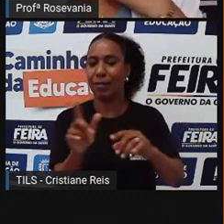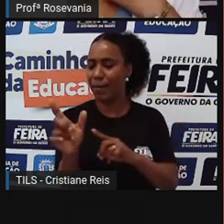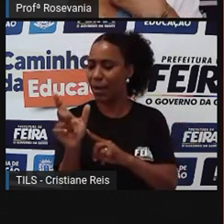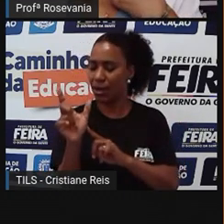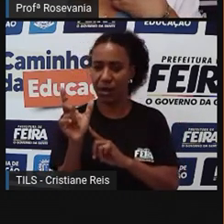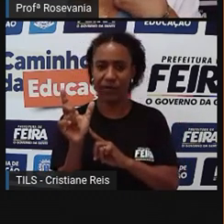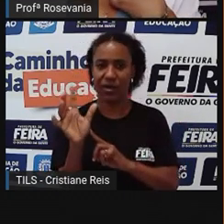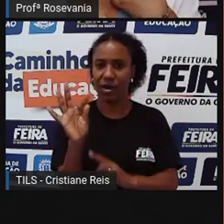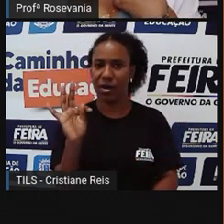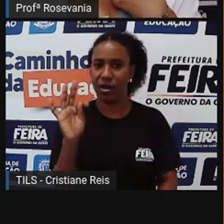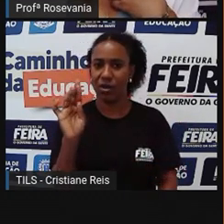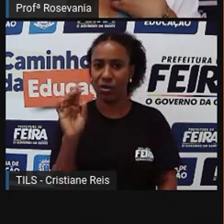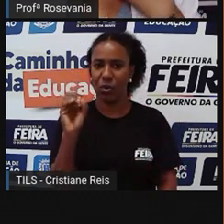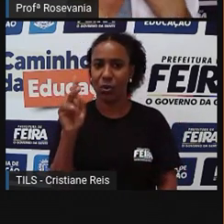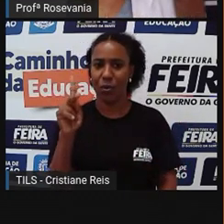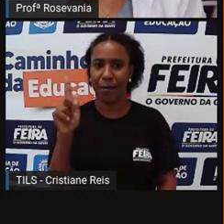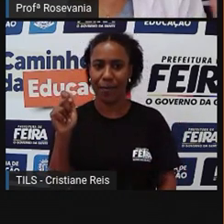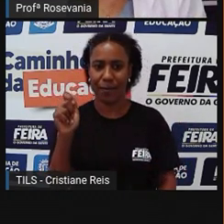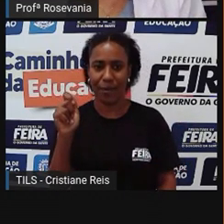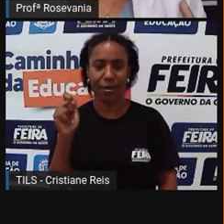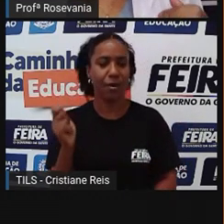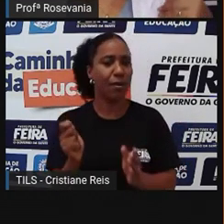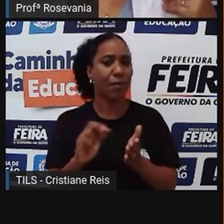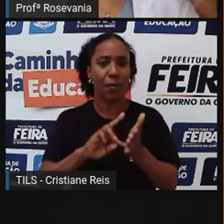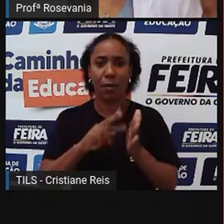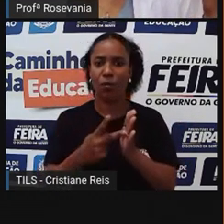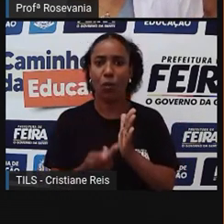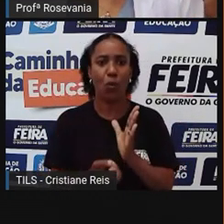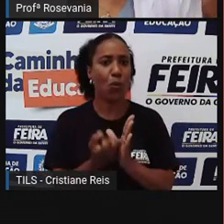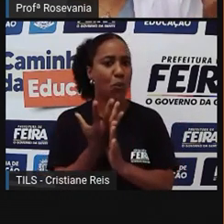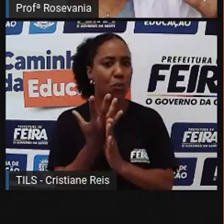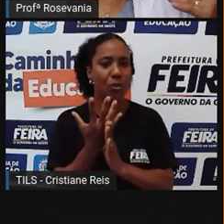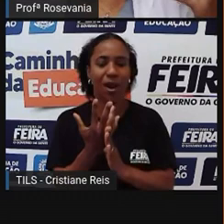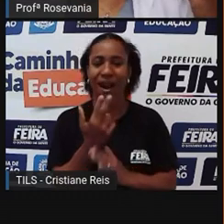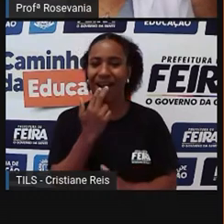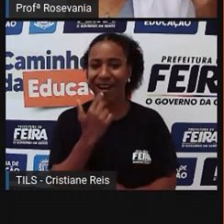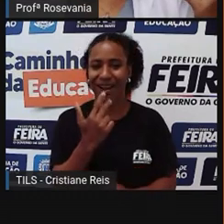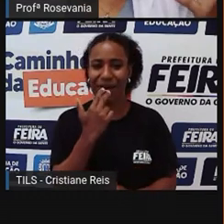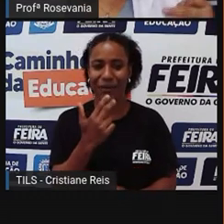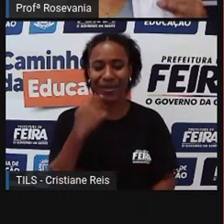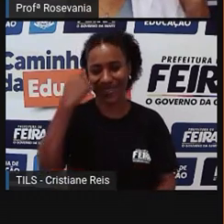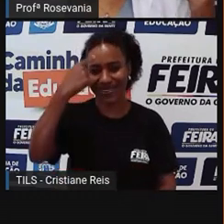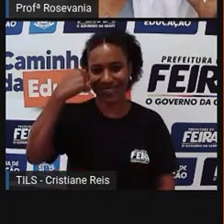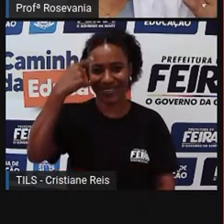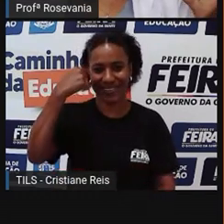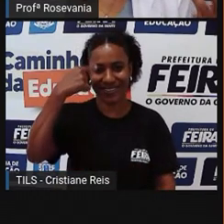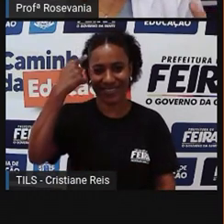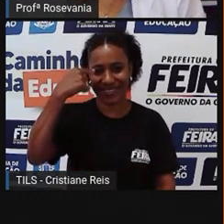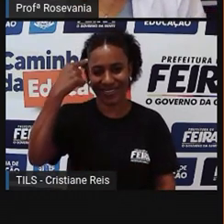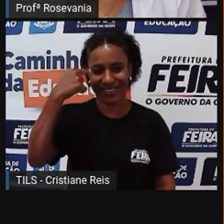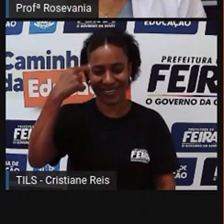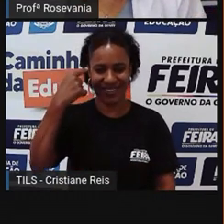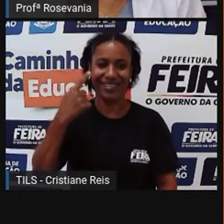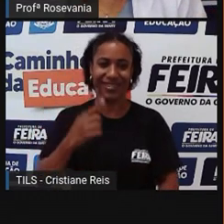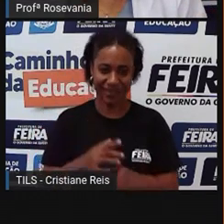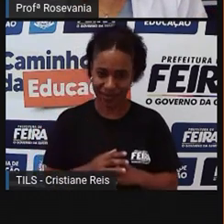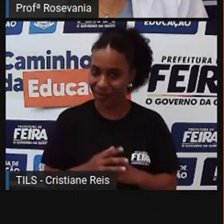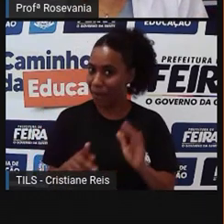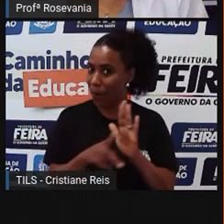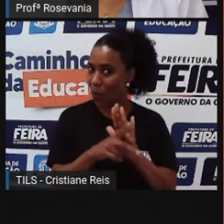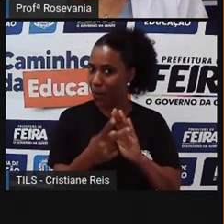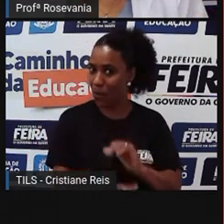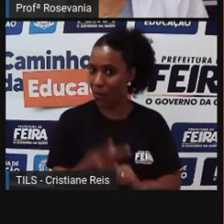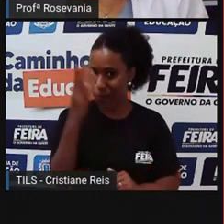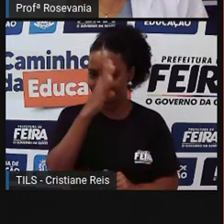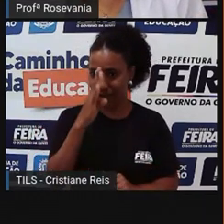né, um termo português, né, aqui do Brasil, que passou a ser tropeiros, antes era,